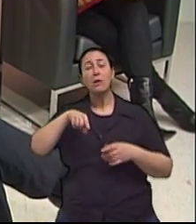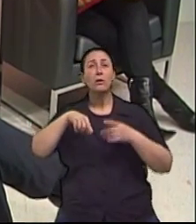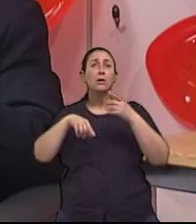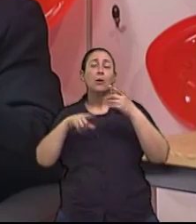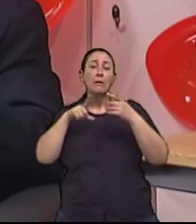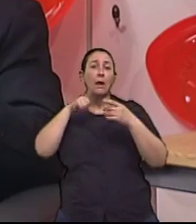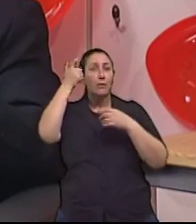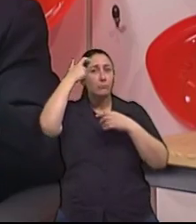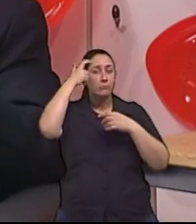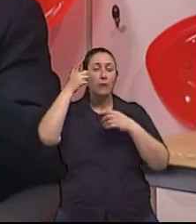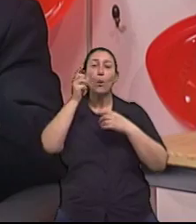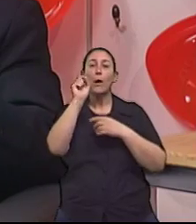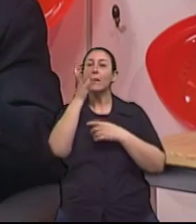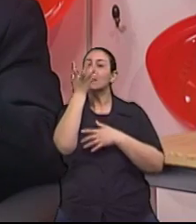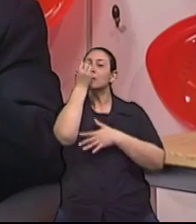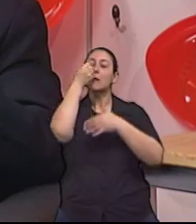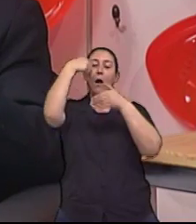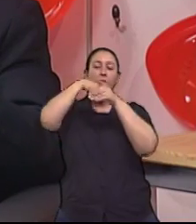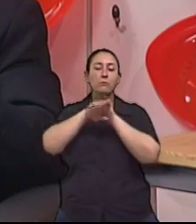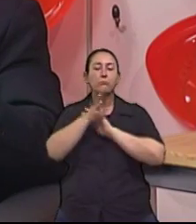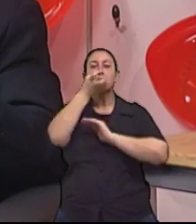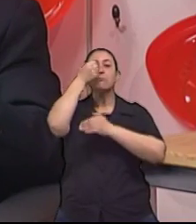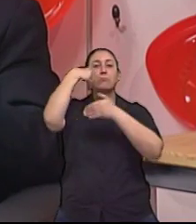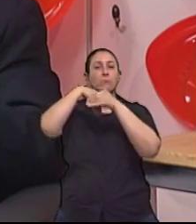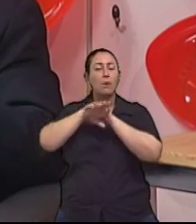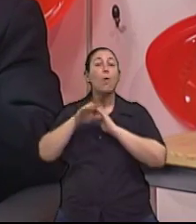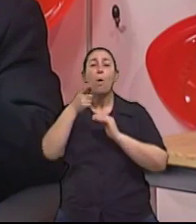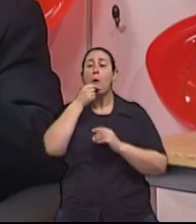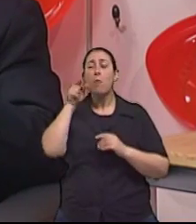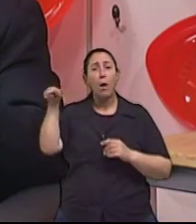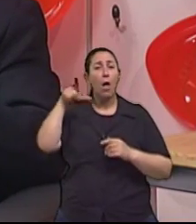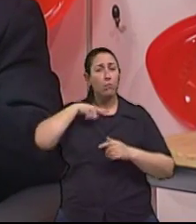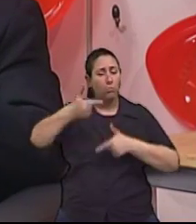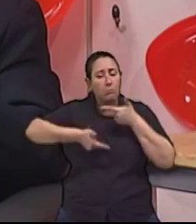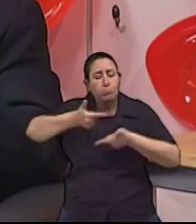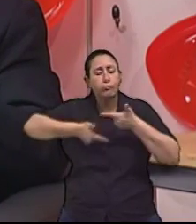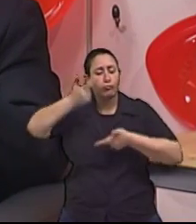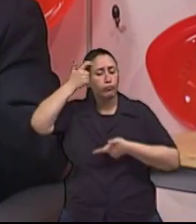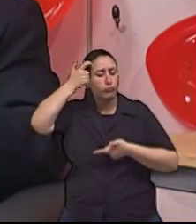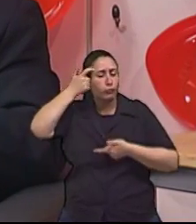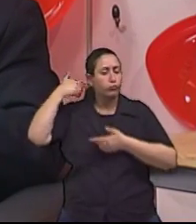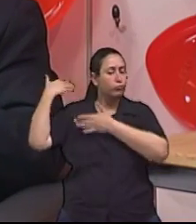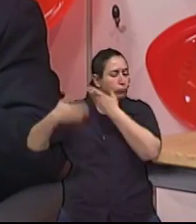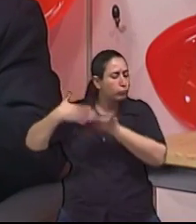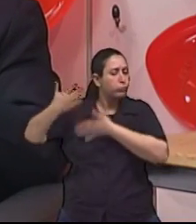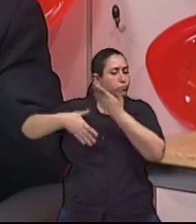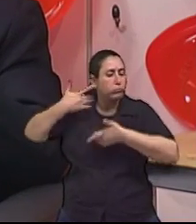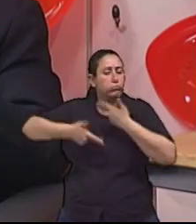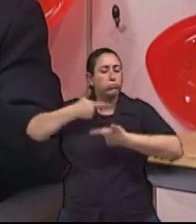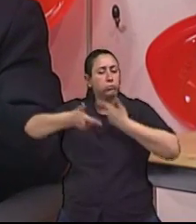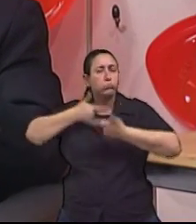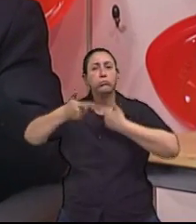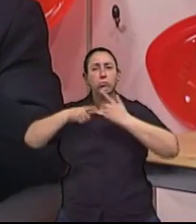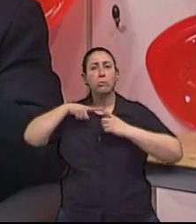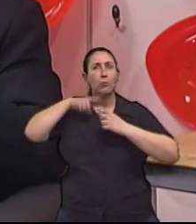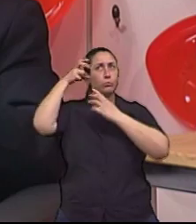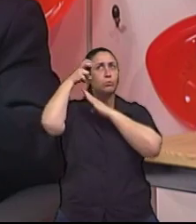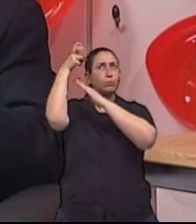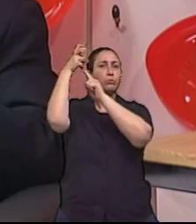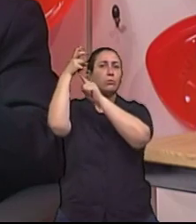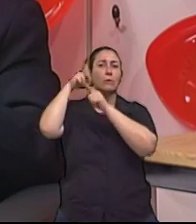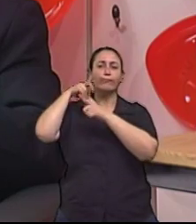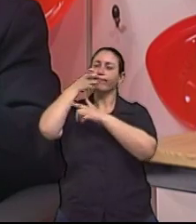cognitiva, né? Ah, reserva E se manter ativo durante toda a vida trabalhando, a questão do trabalho intelectual, é a minha